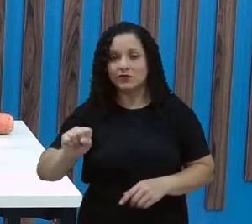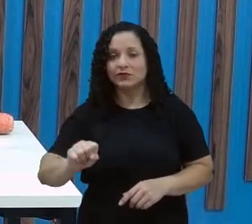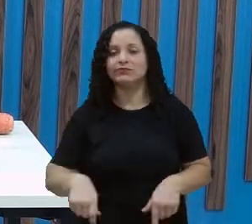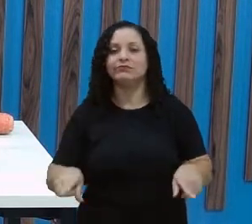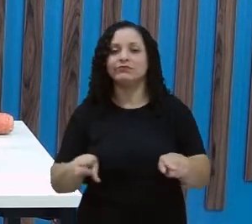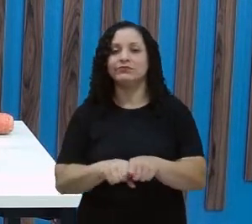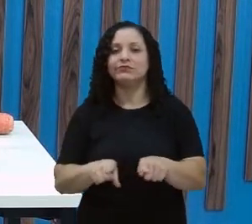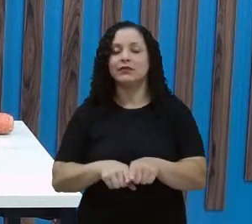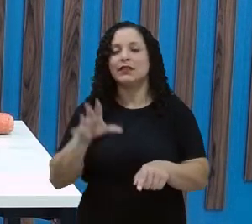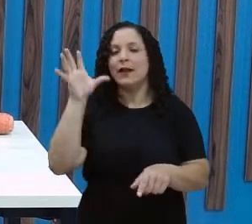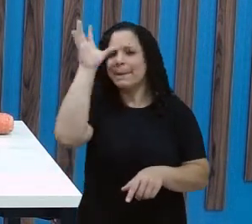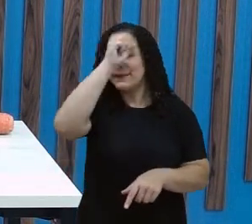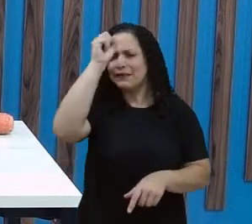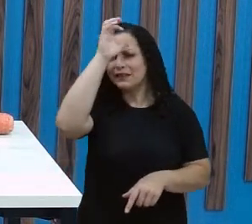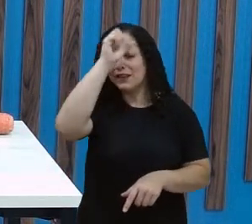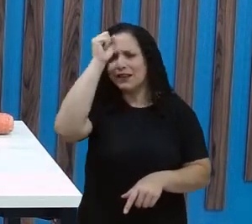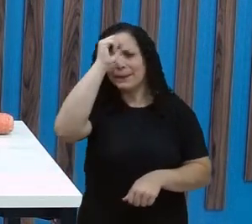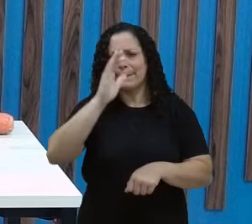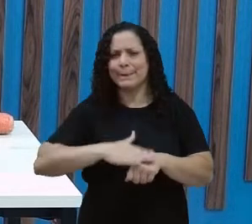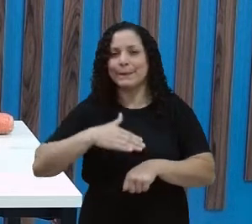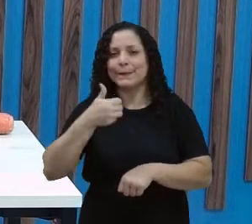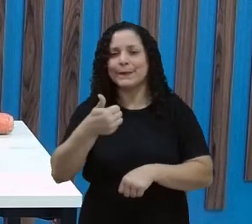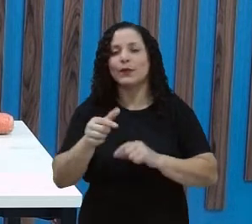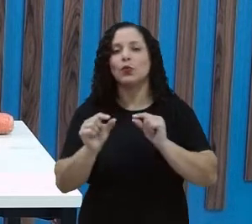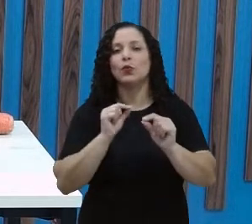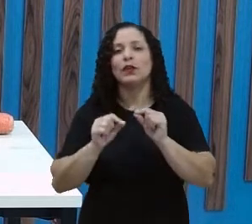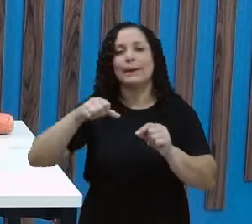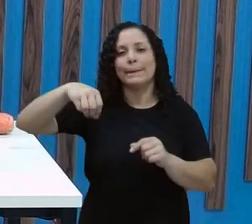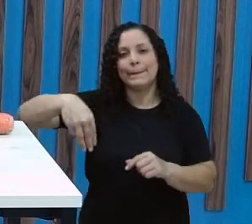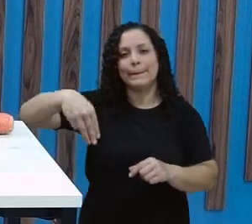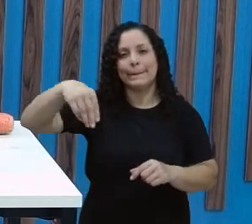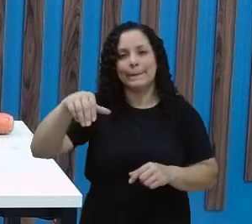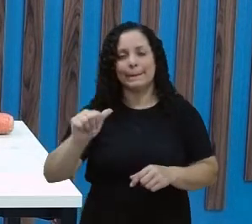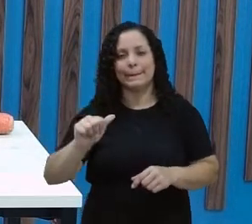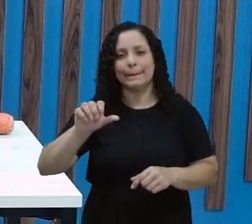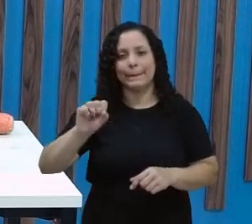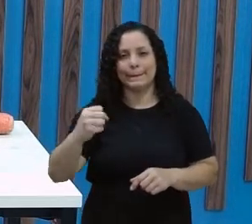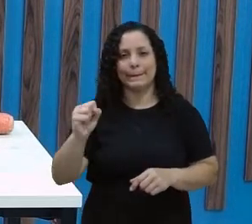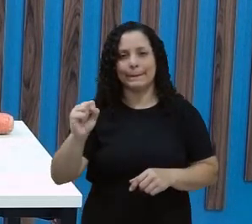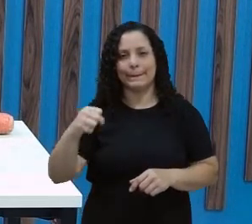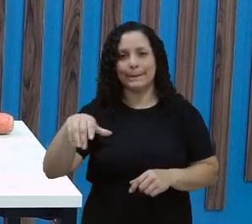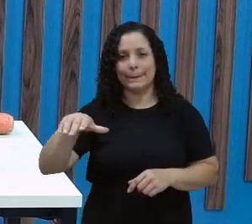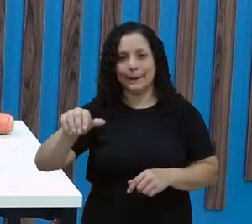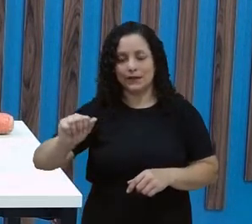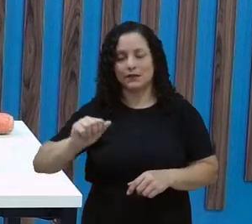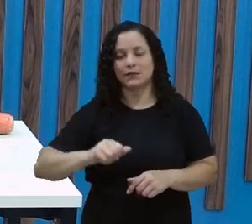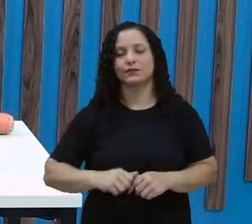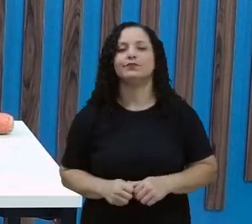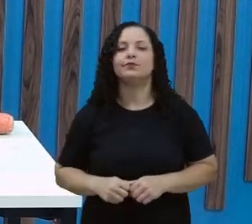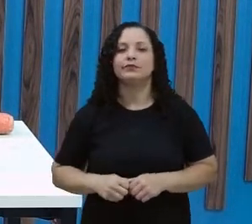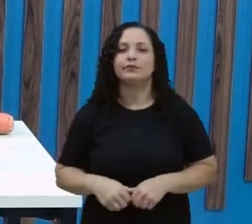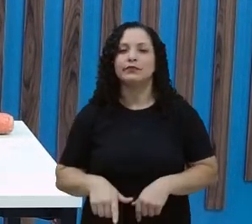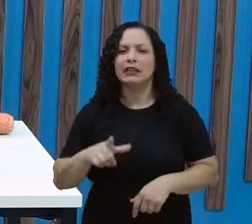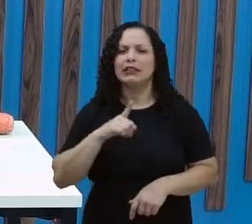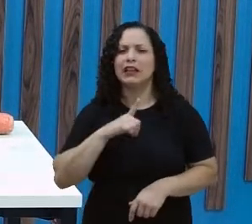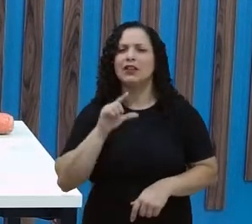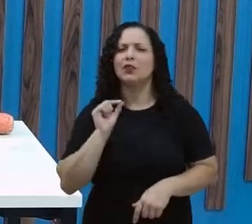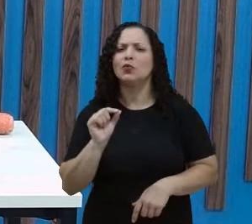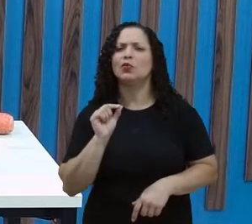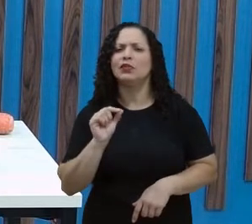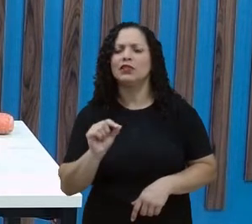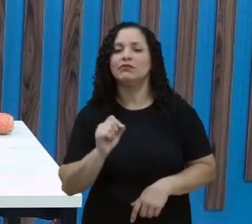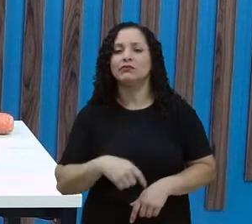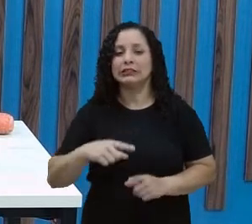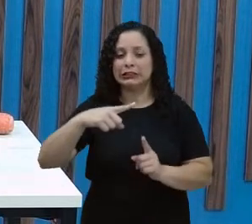caso, aprendemos um pouco mais sobre medidas de massa. E existe um instrumento específico para medir cada